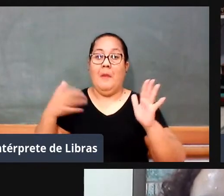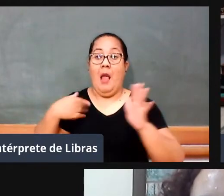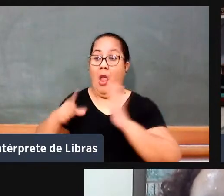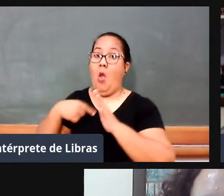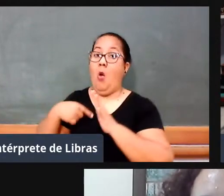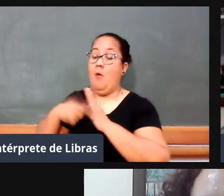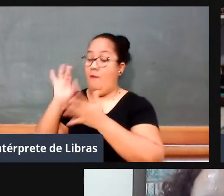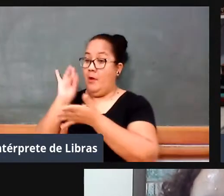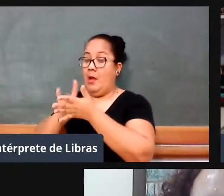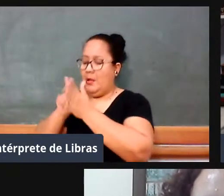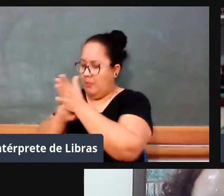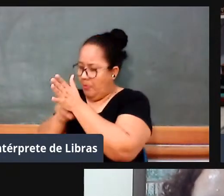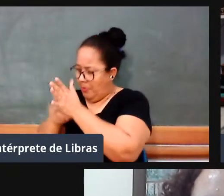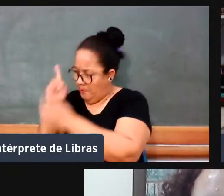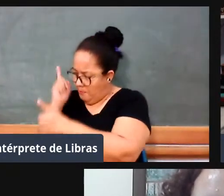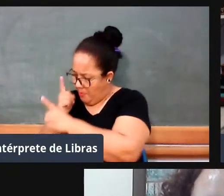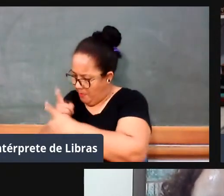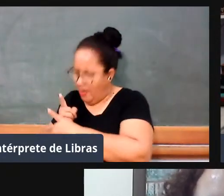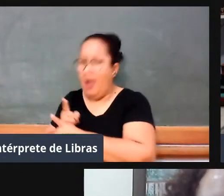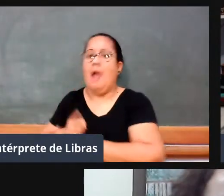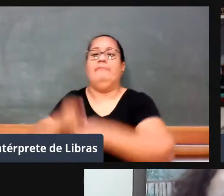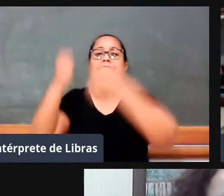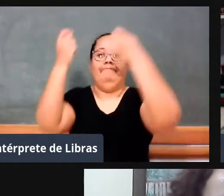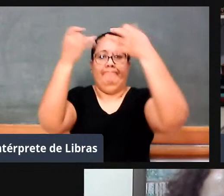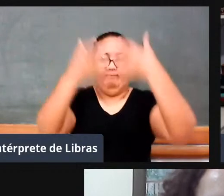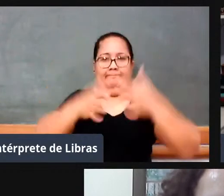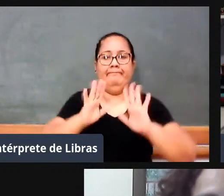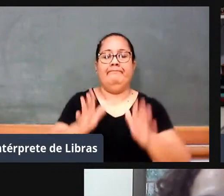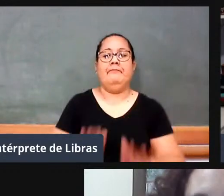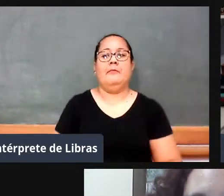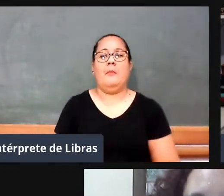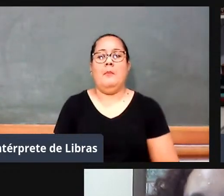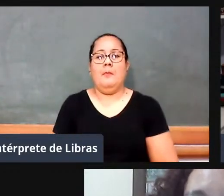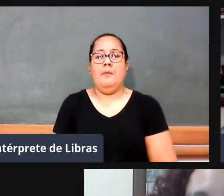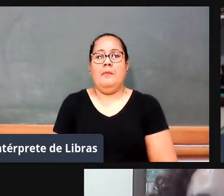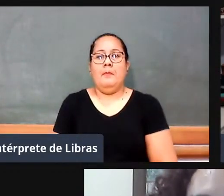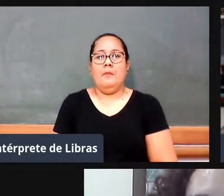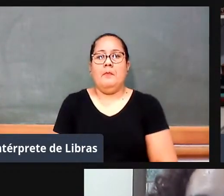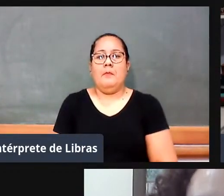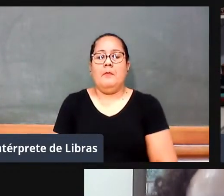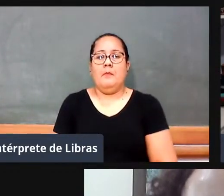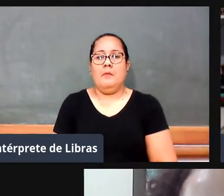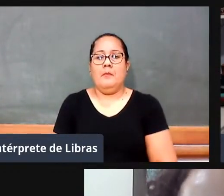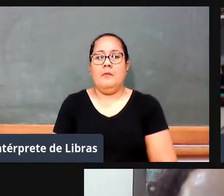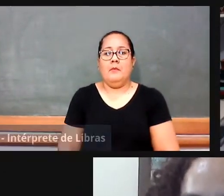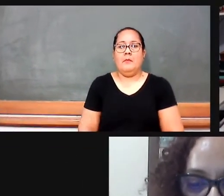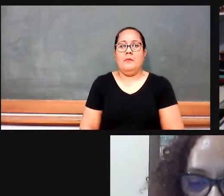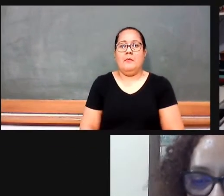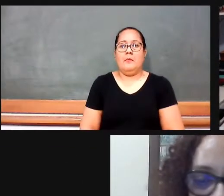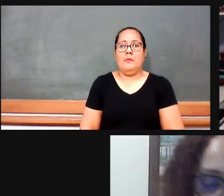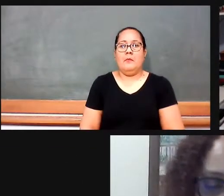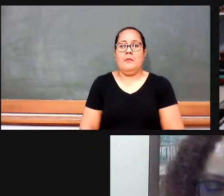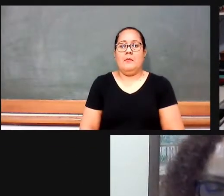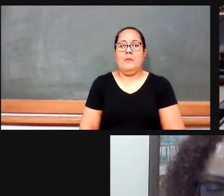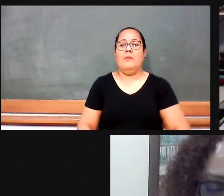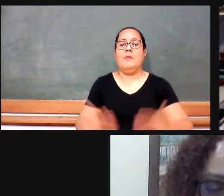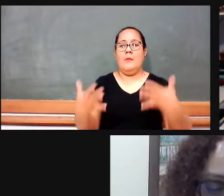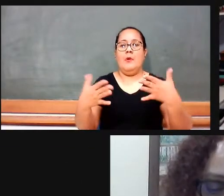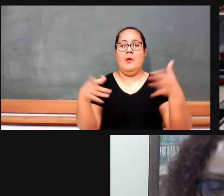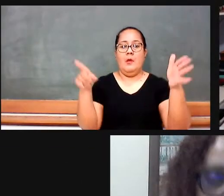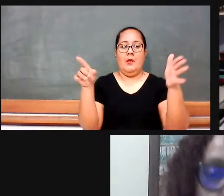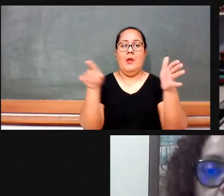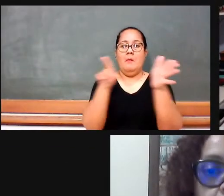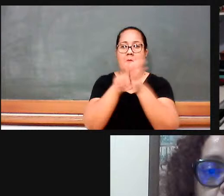trabalham com isso na atualidade, né. Ok, professor, nós não temos mais